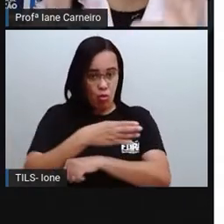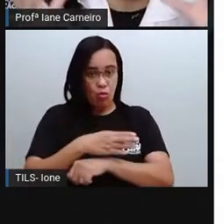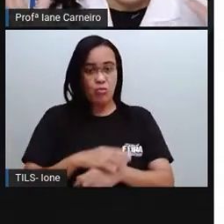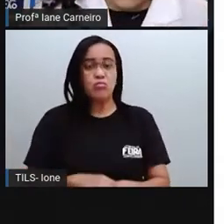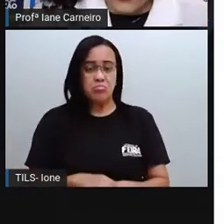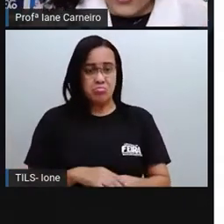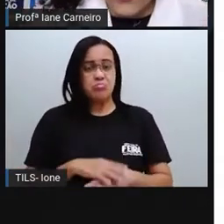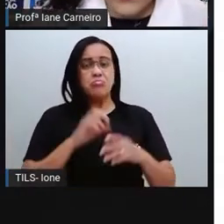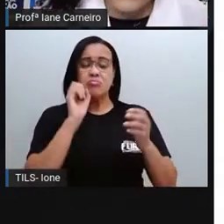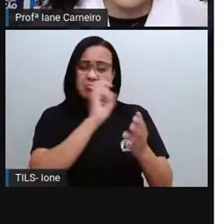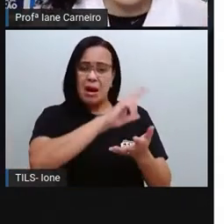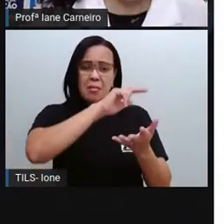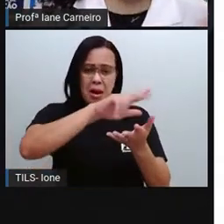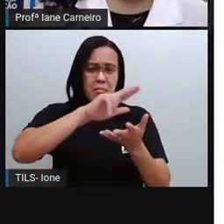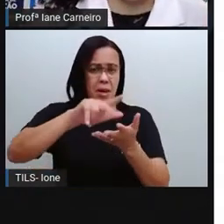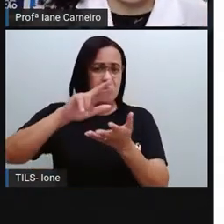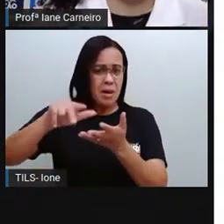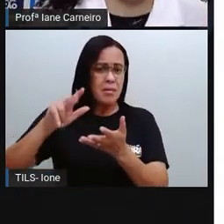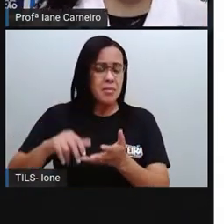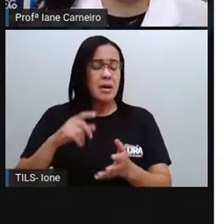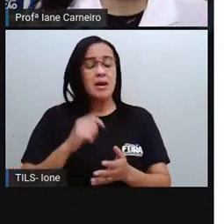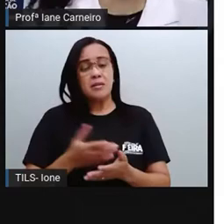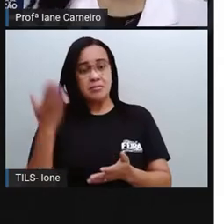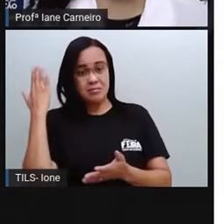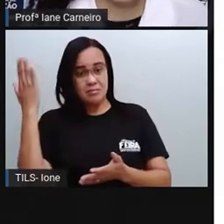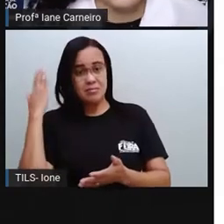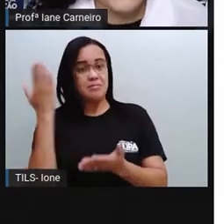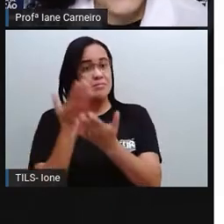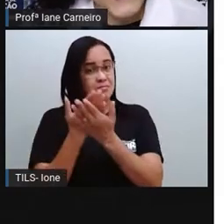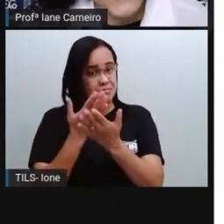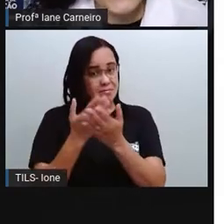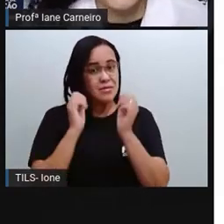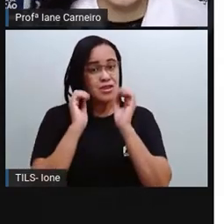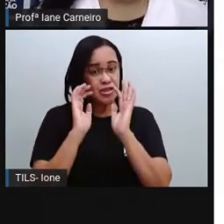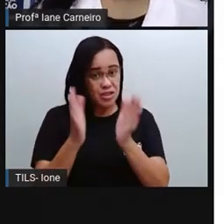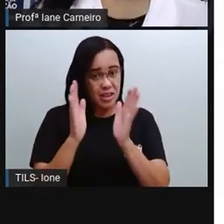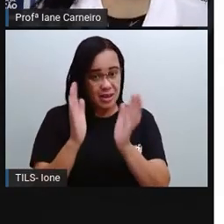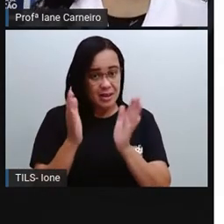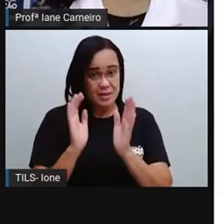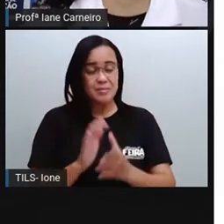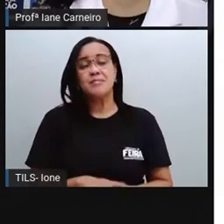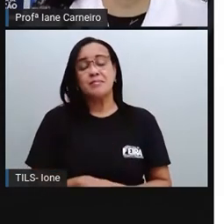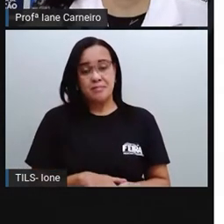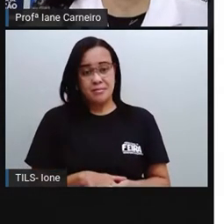Então nós vimos tudo isso em nossa aula. Mas, né?